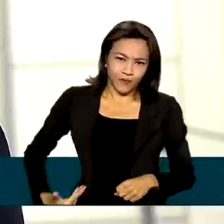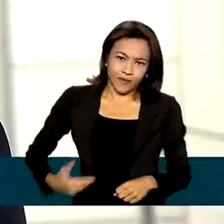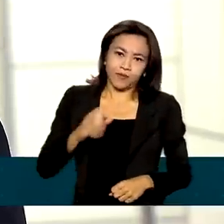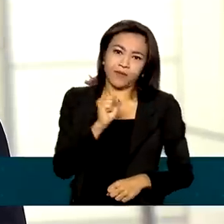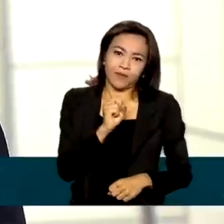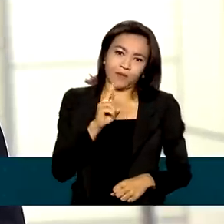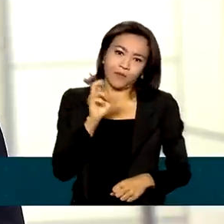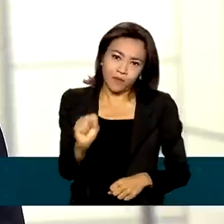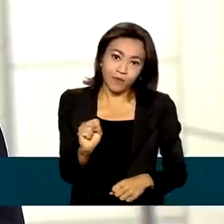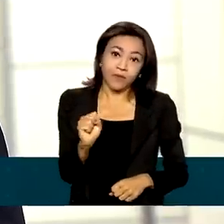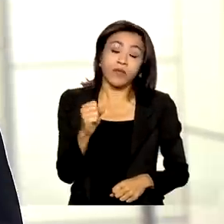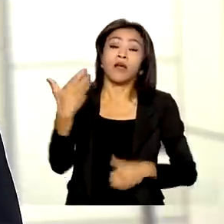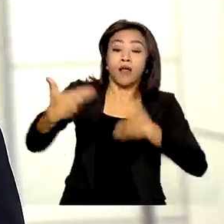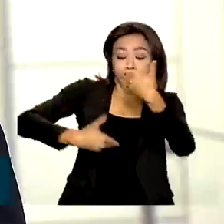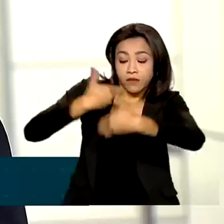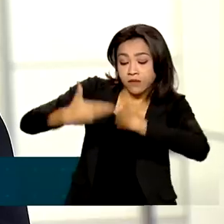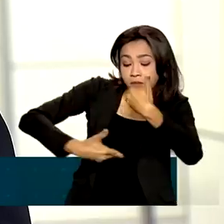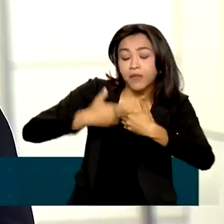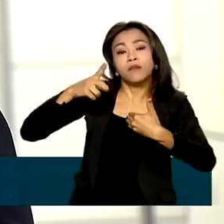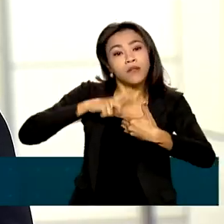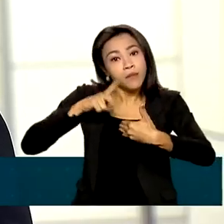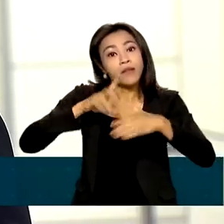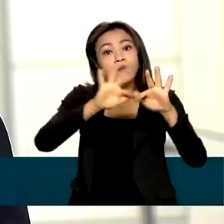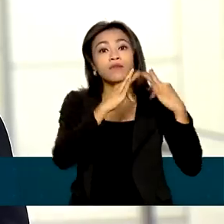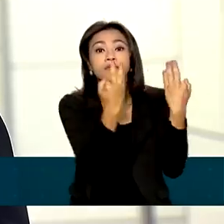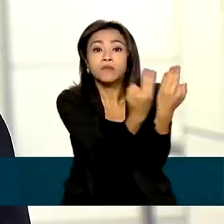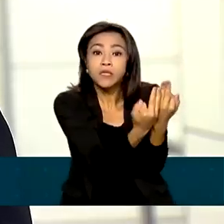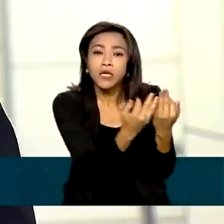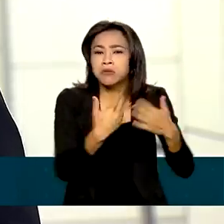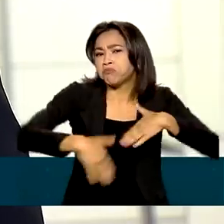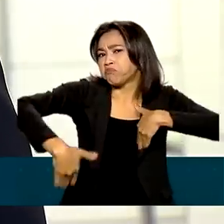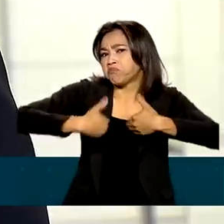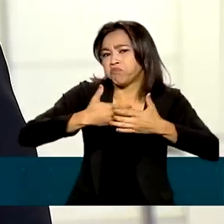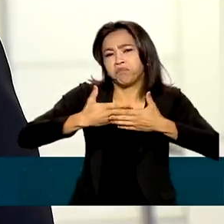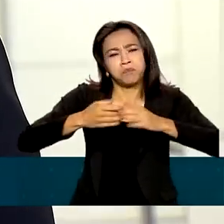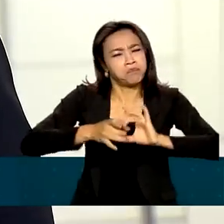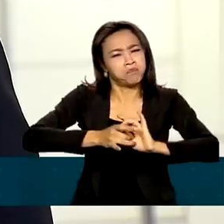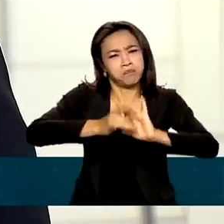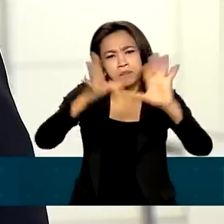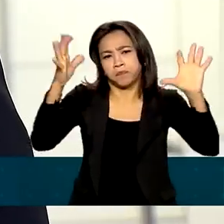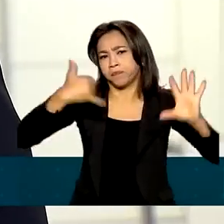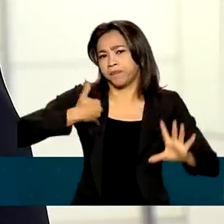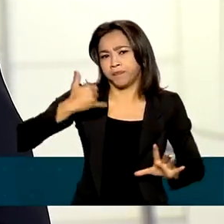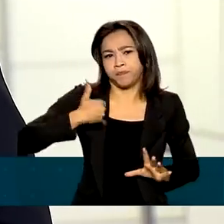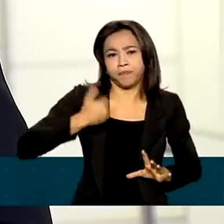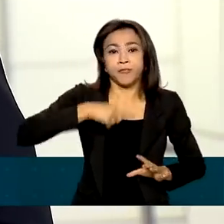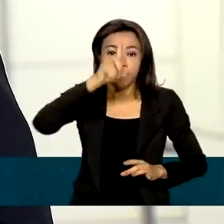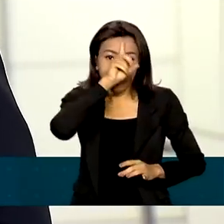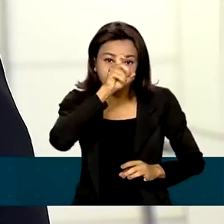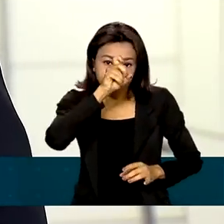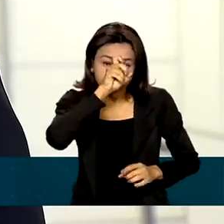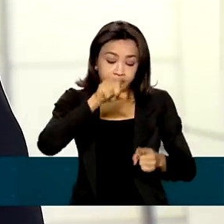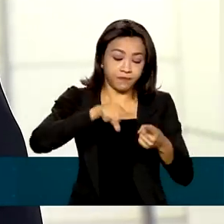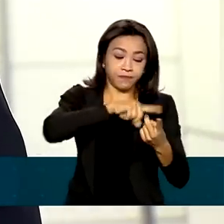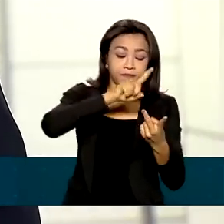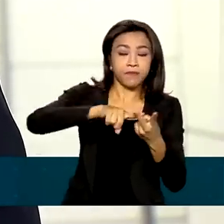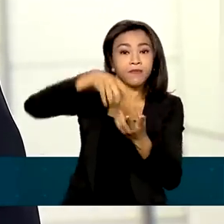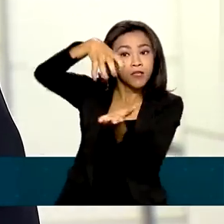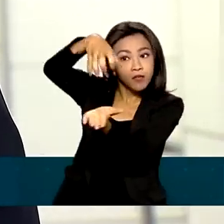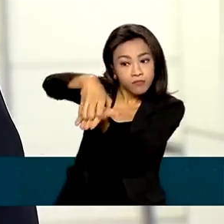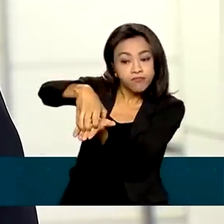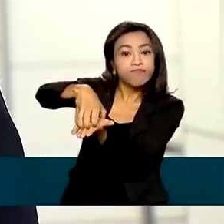gestantes, o atendimento engloba toda a família, não importa a idade, nos postos de saúde, centros de especialidades